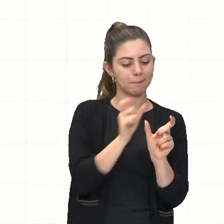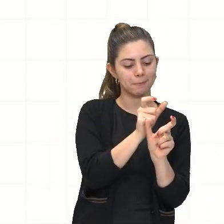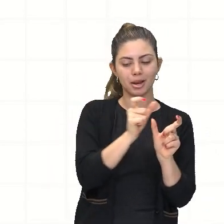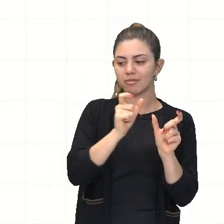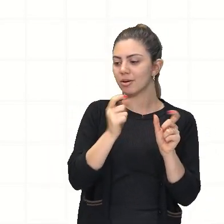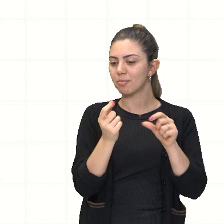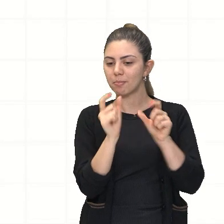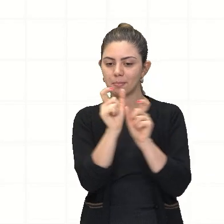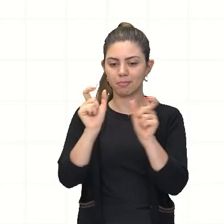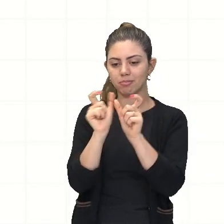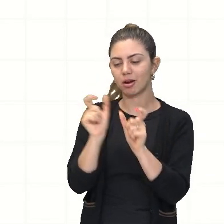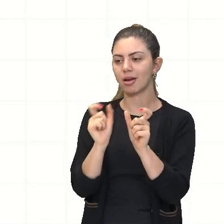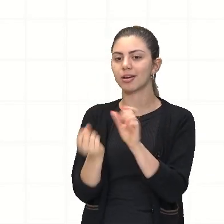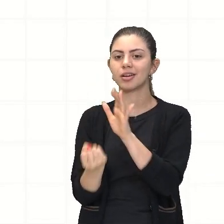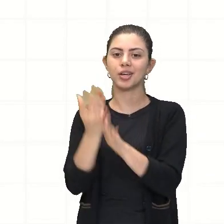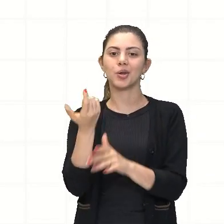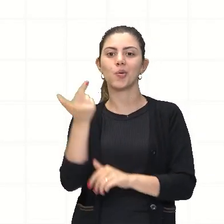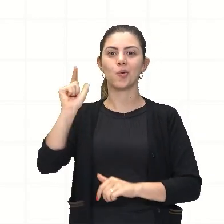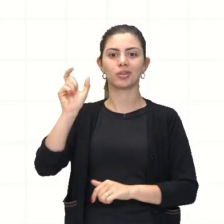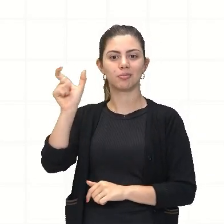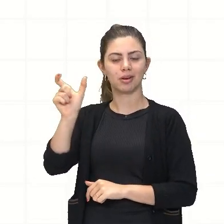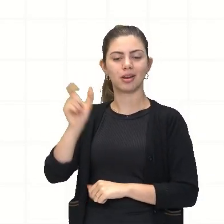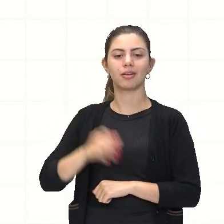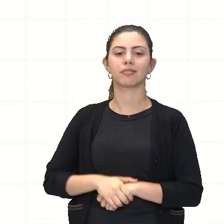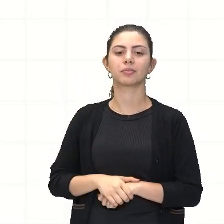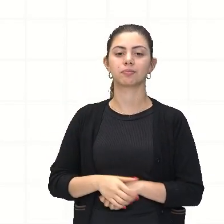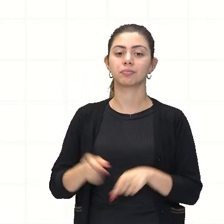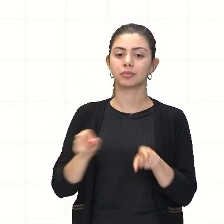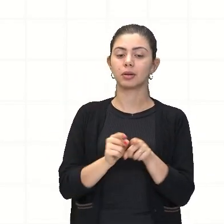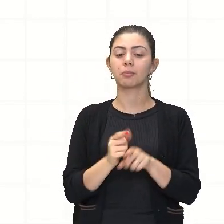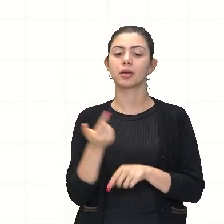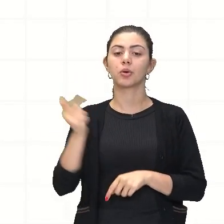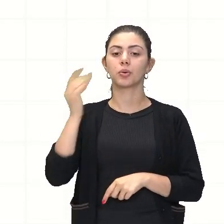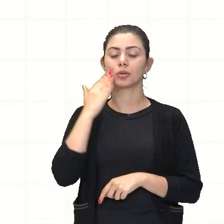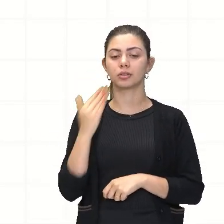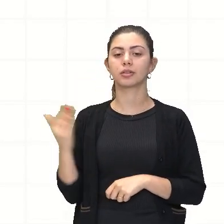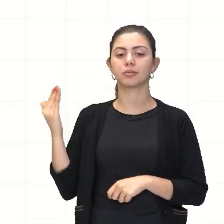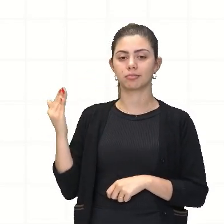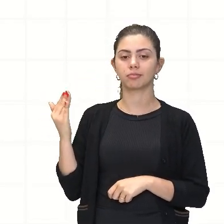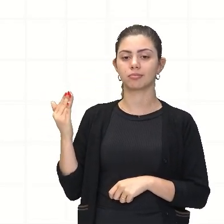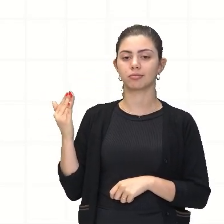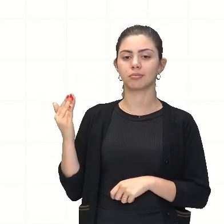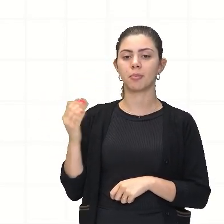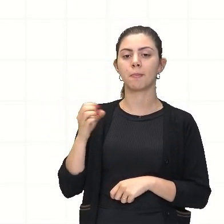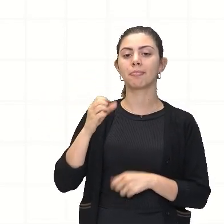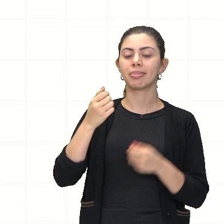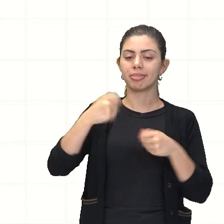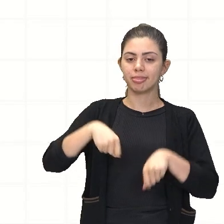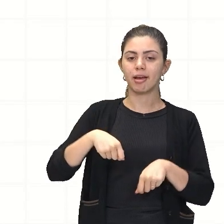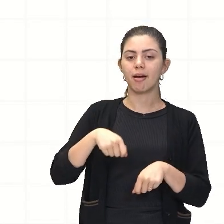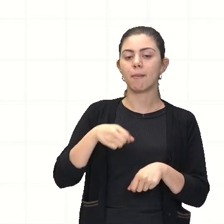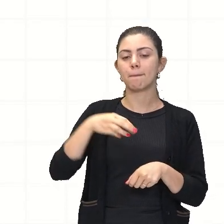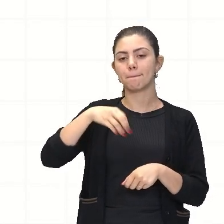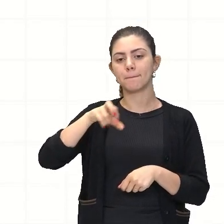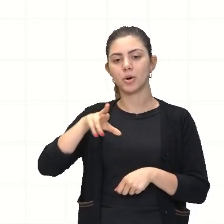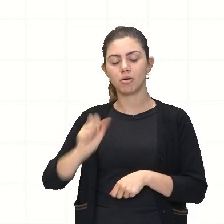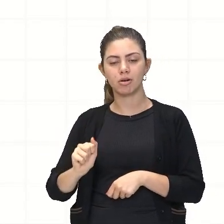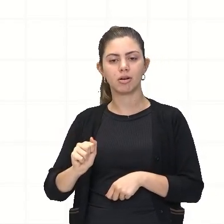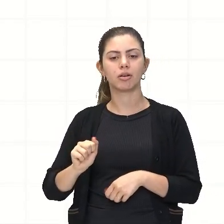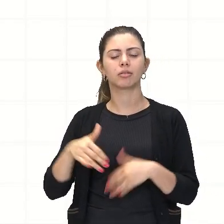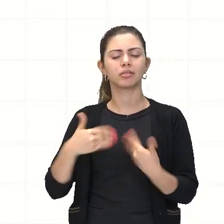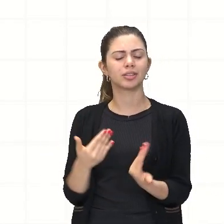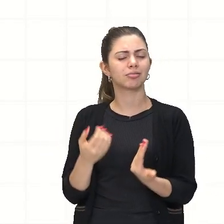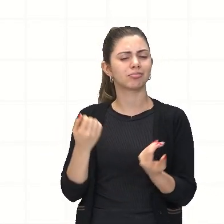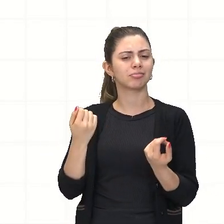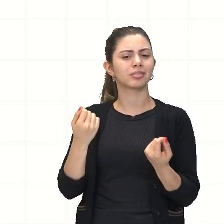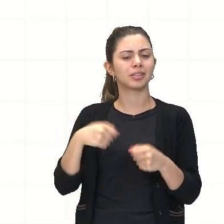Eu posso construir mora. Ó, trocando aqui uma outra, olha, mora. Você utiliza sempre